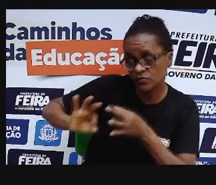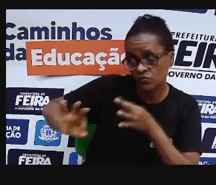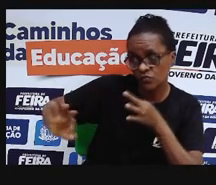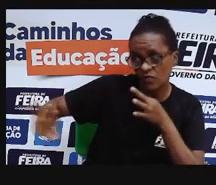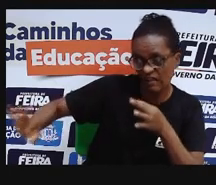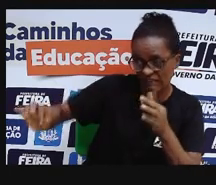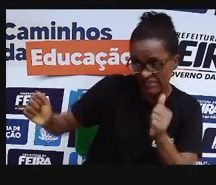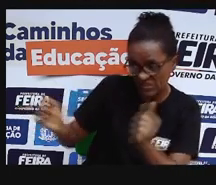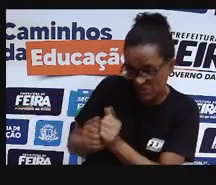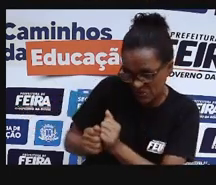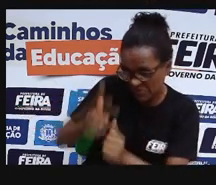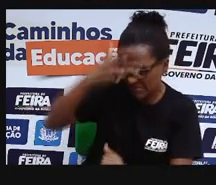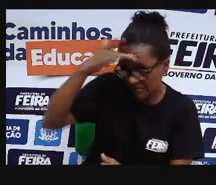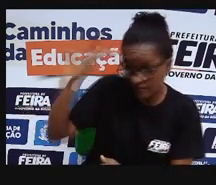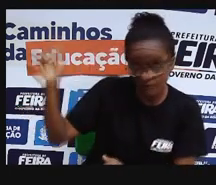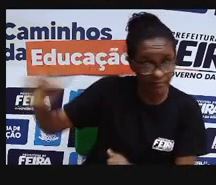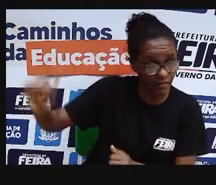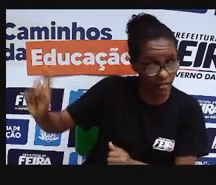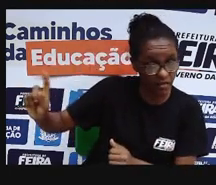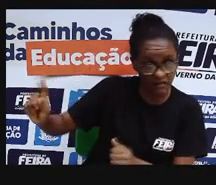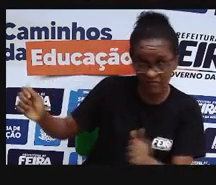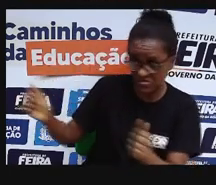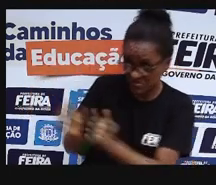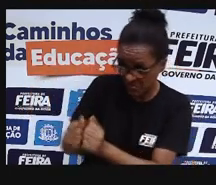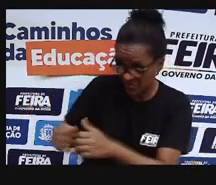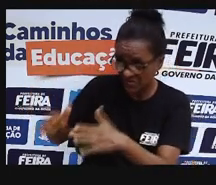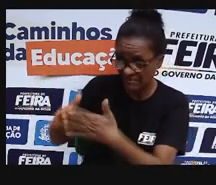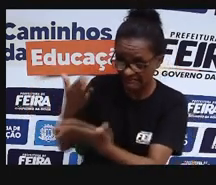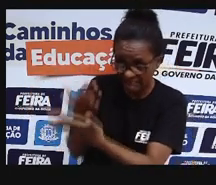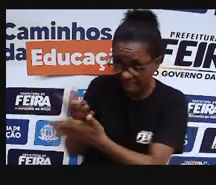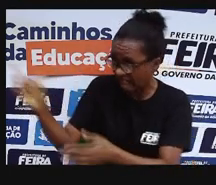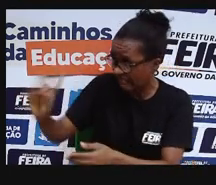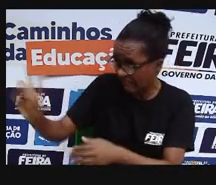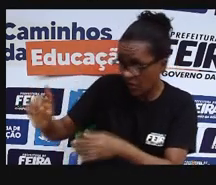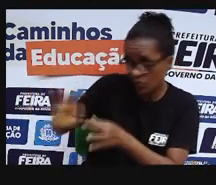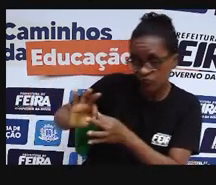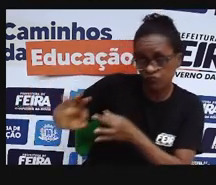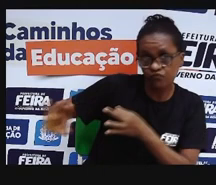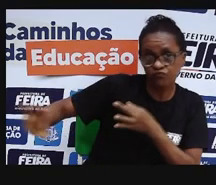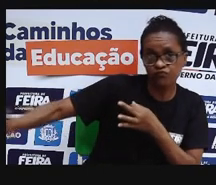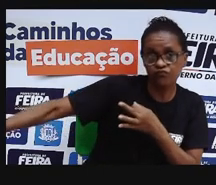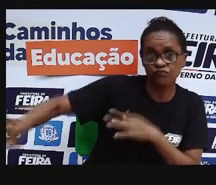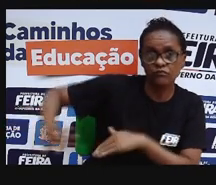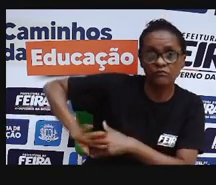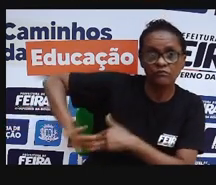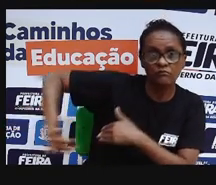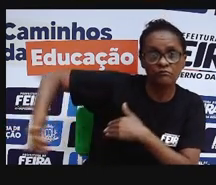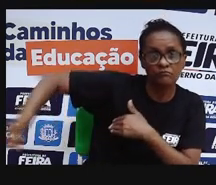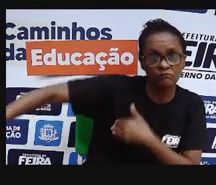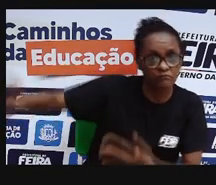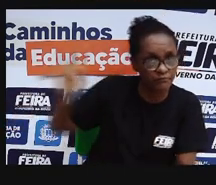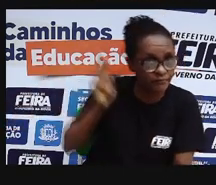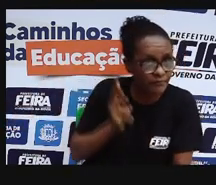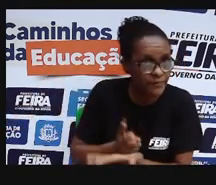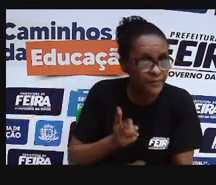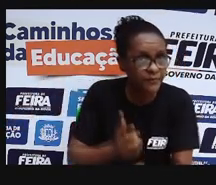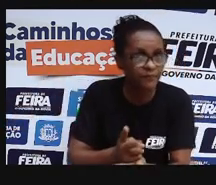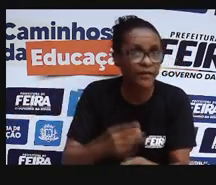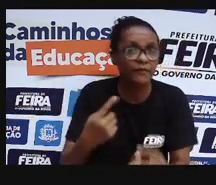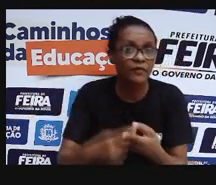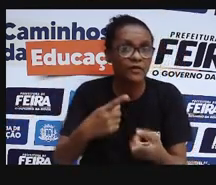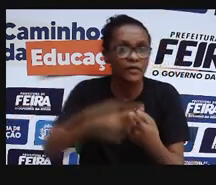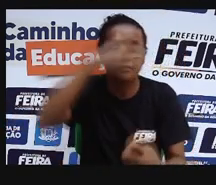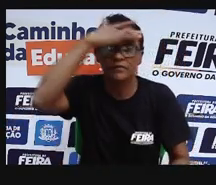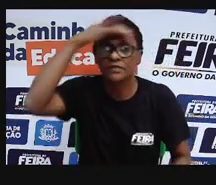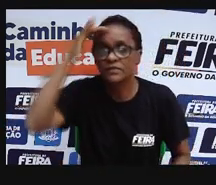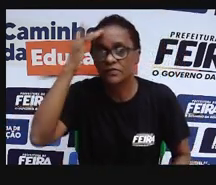longe da escola, longe de lugares lotados. Por quê? Porque a gente já viu que essas pessoas que